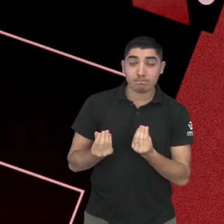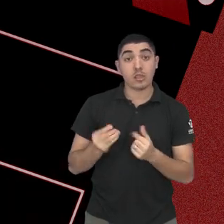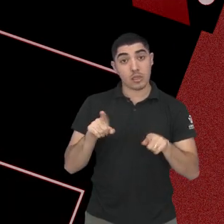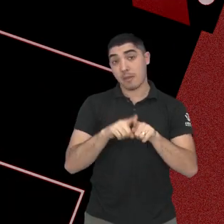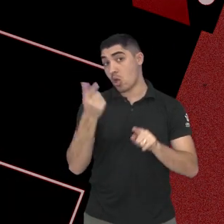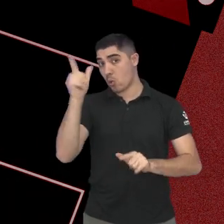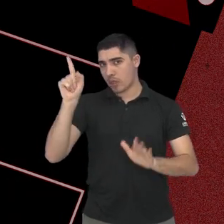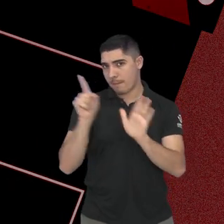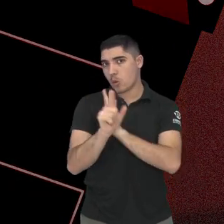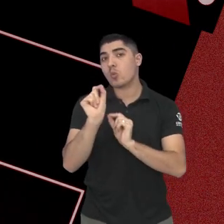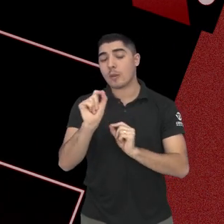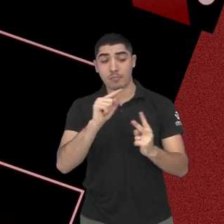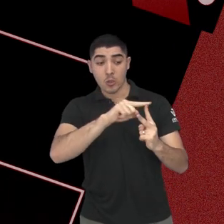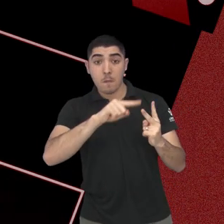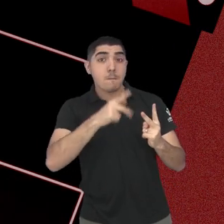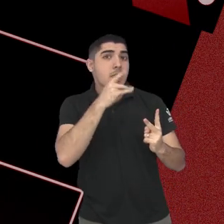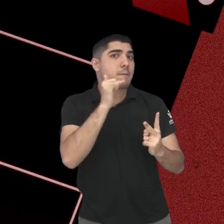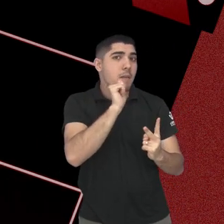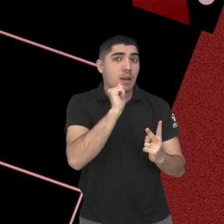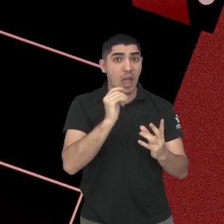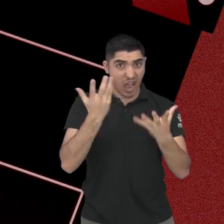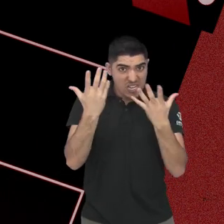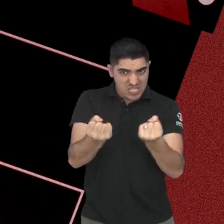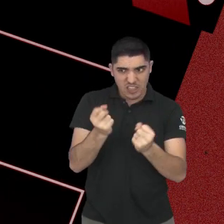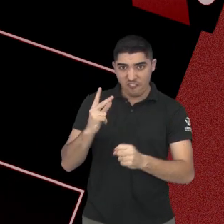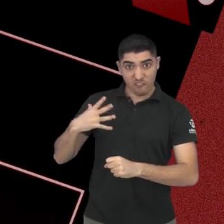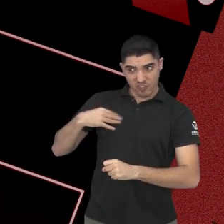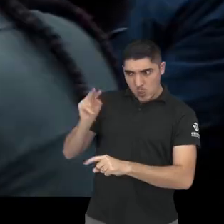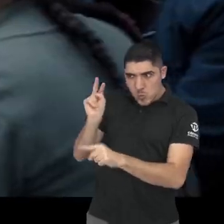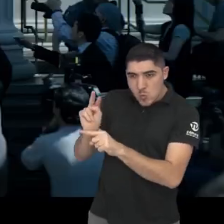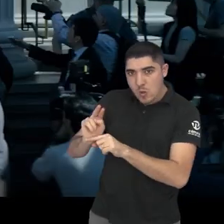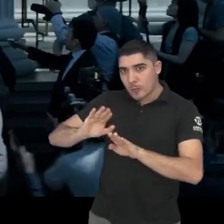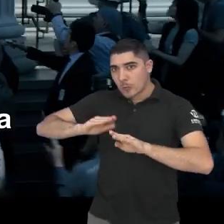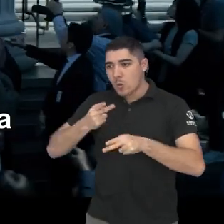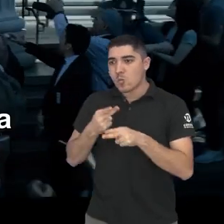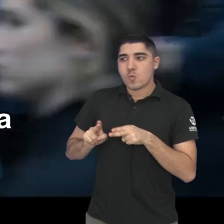é até onde os pais podem ir para proteger um filho.